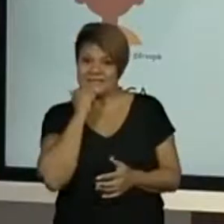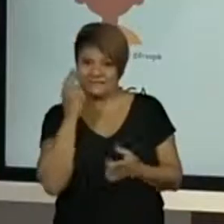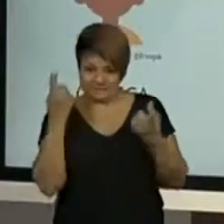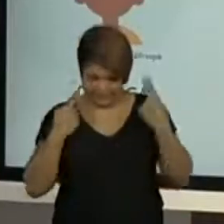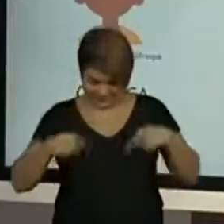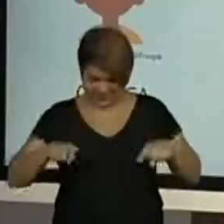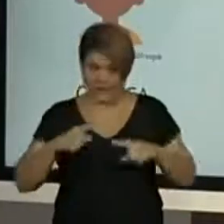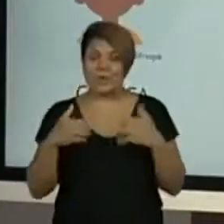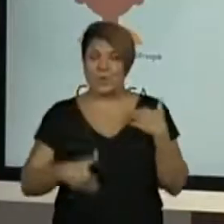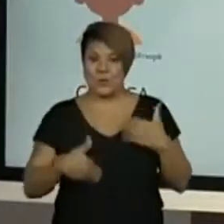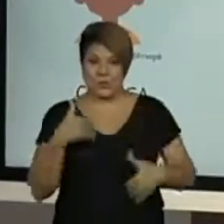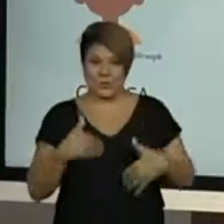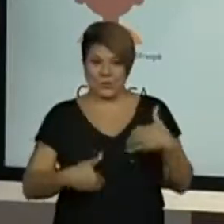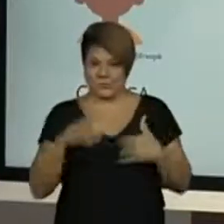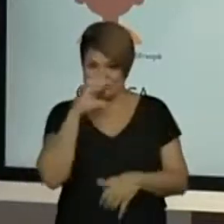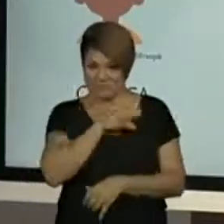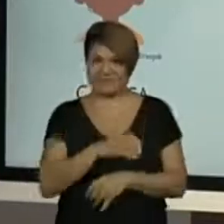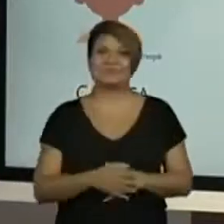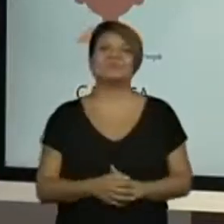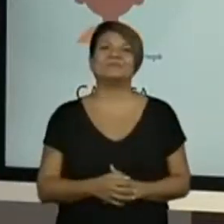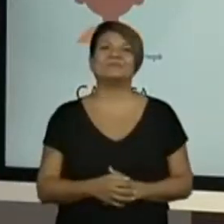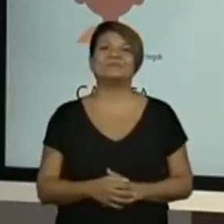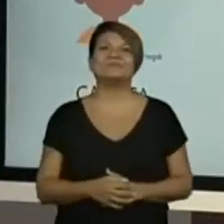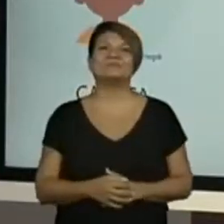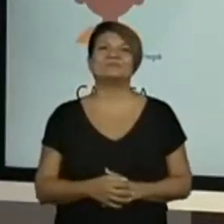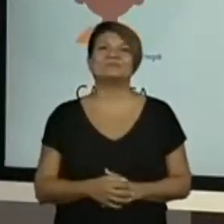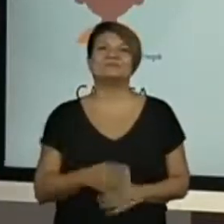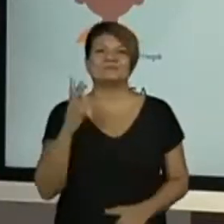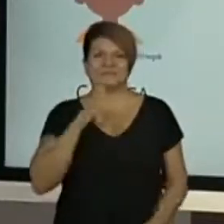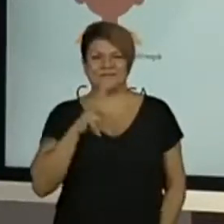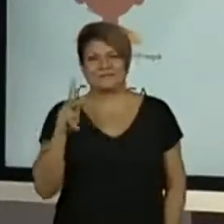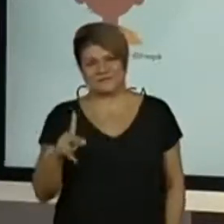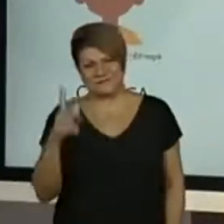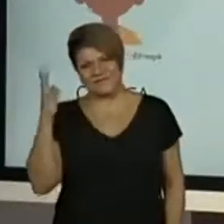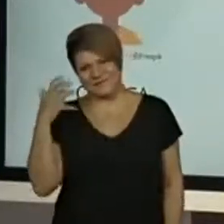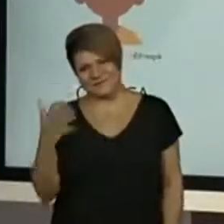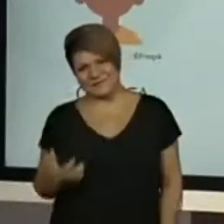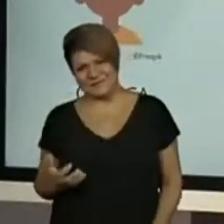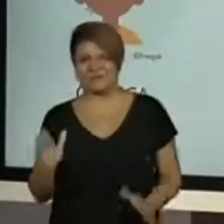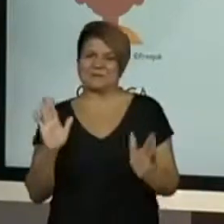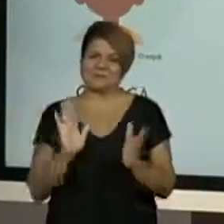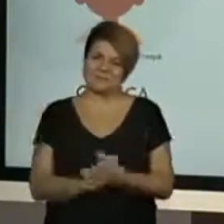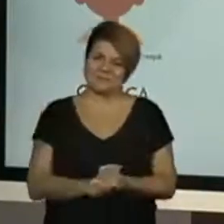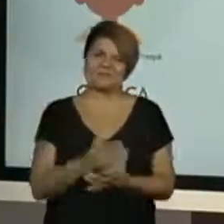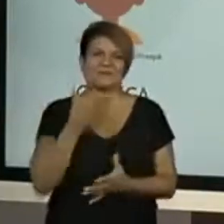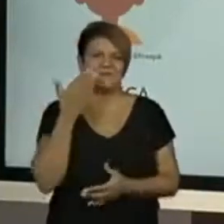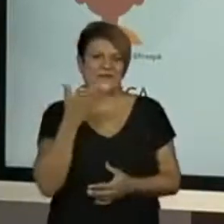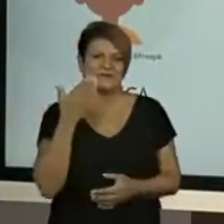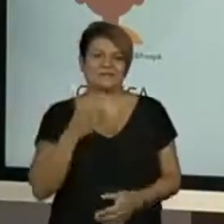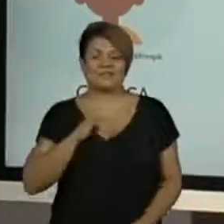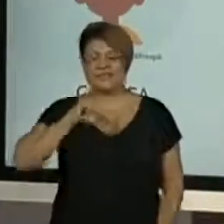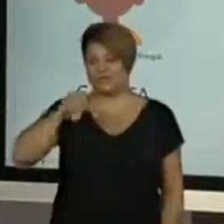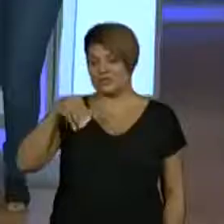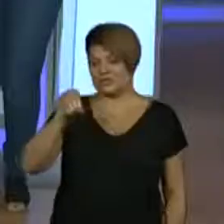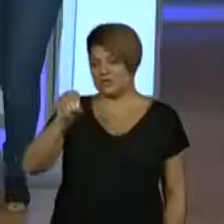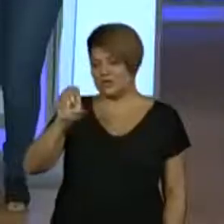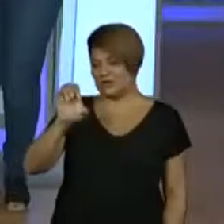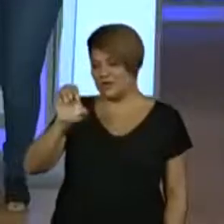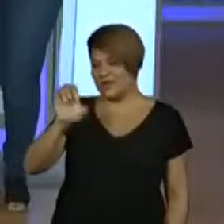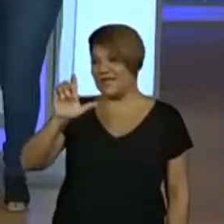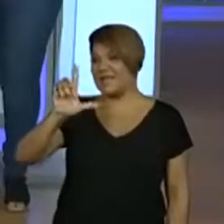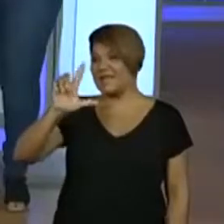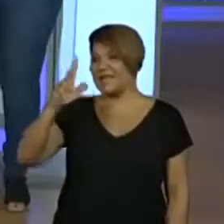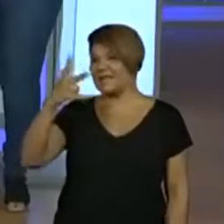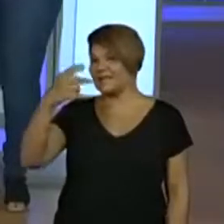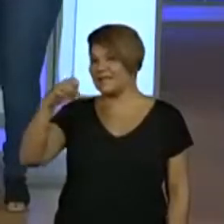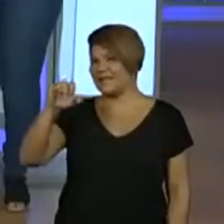corpo junto, né? Ótimo. Professora, agora ficou fácil, né? Joelheira. Ó, o nome já